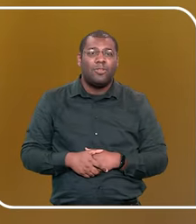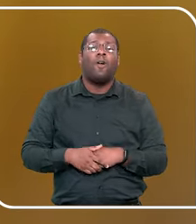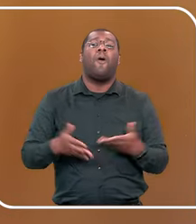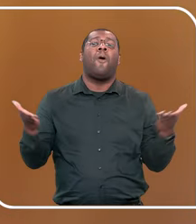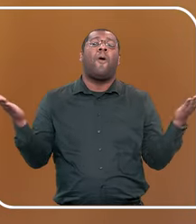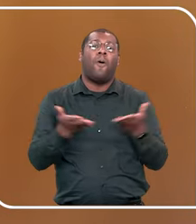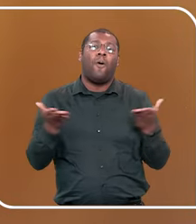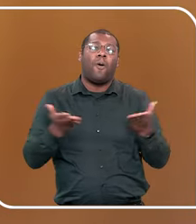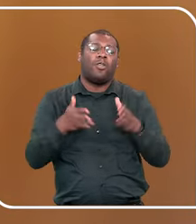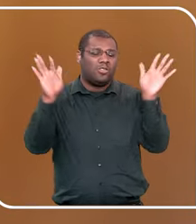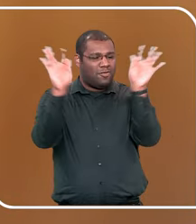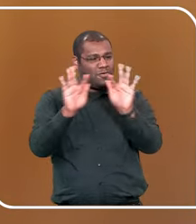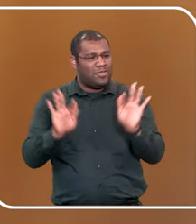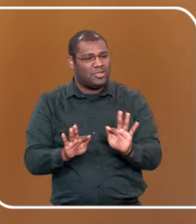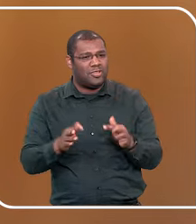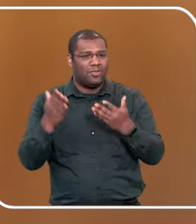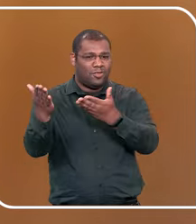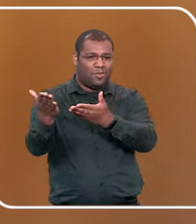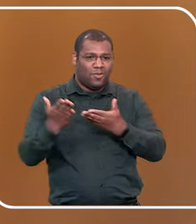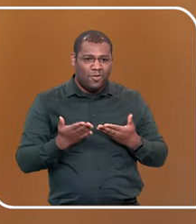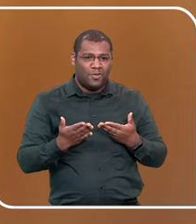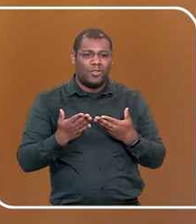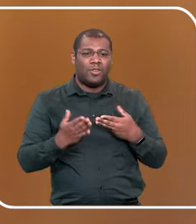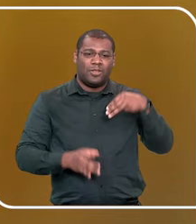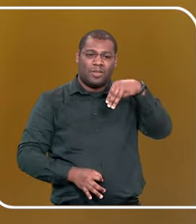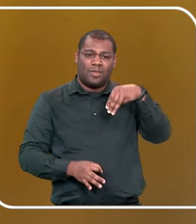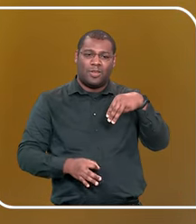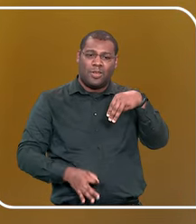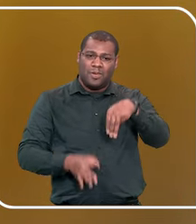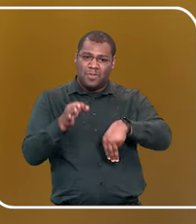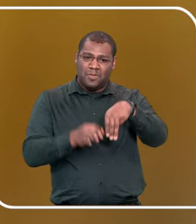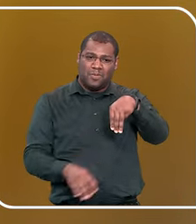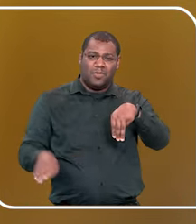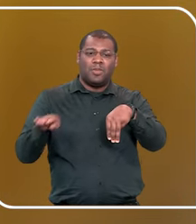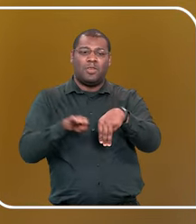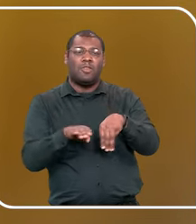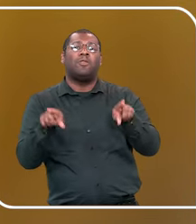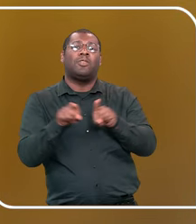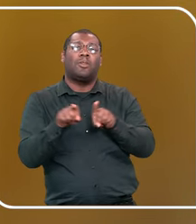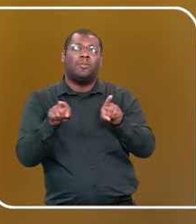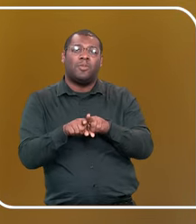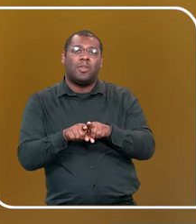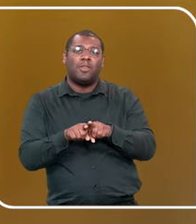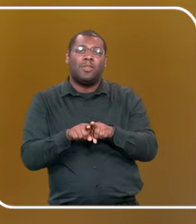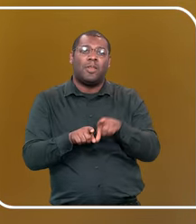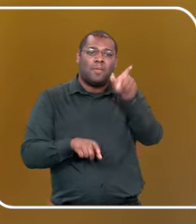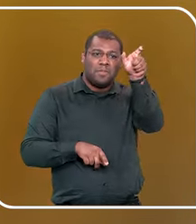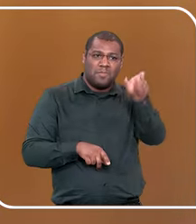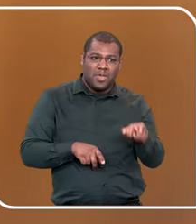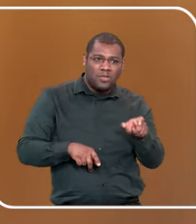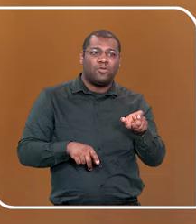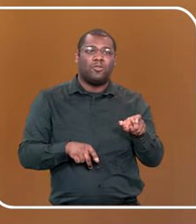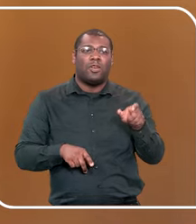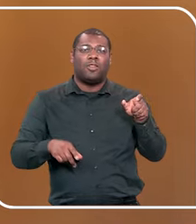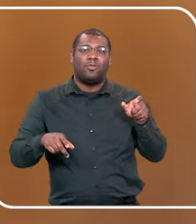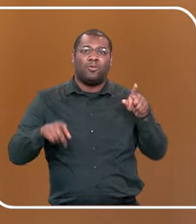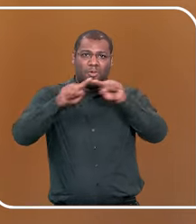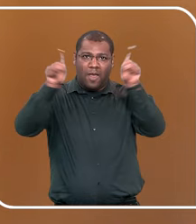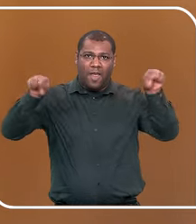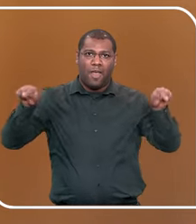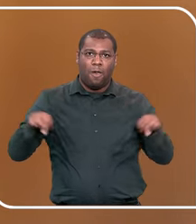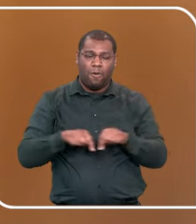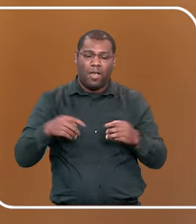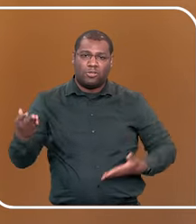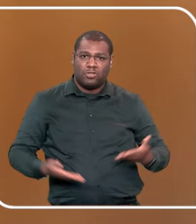grata satisfação de receber duas ilustres servidoras do STJ, a palestrante Keila Faria e a